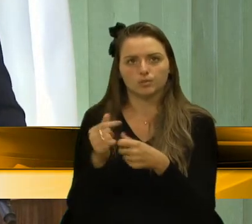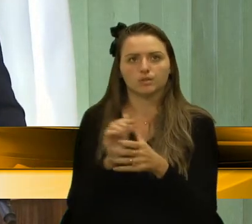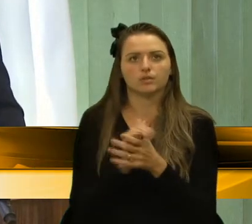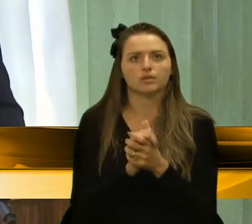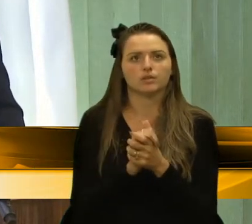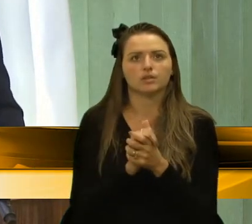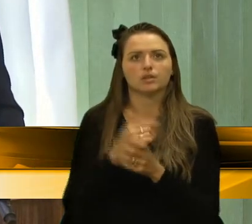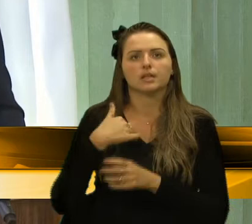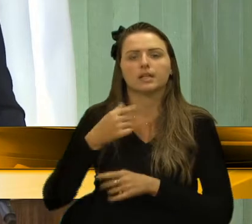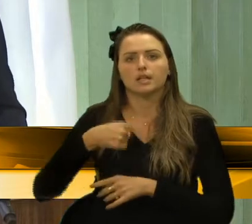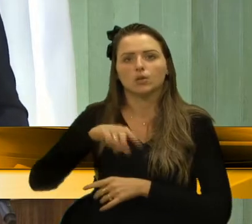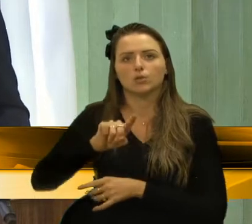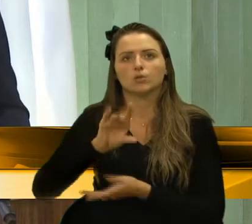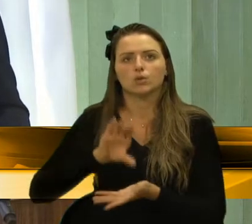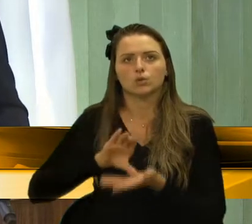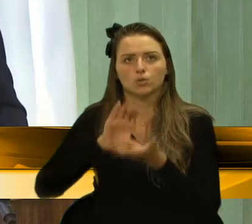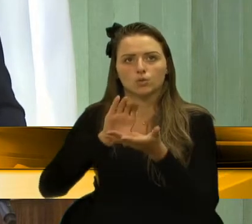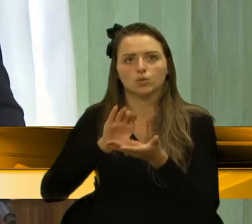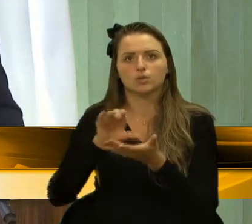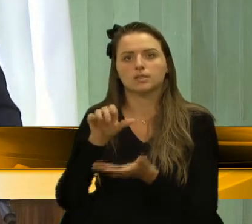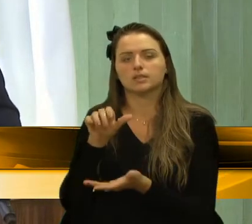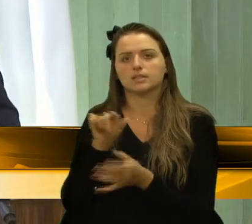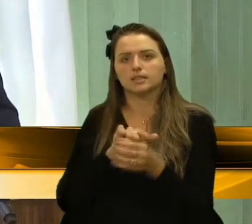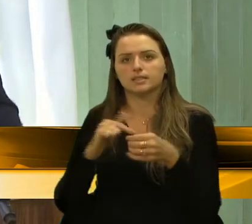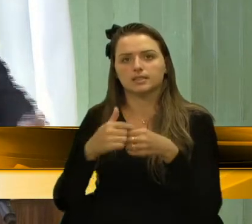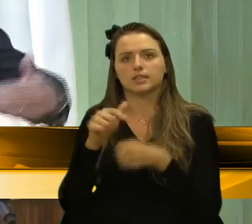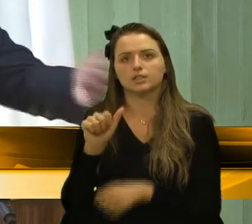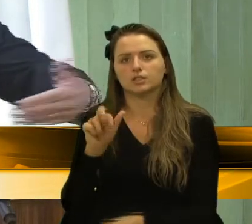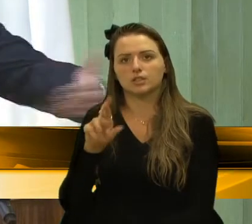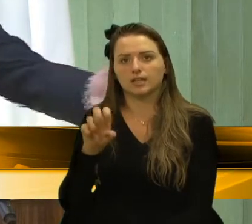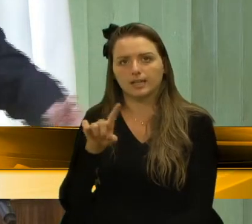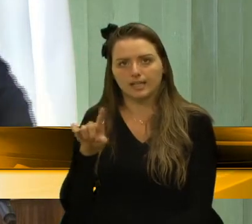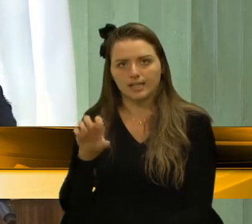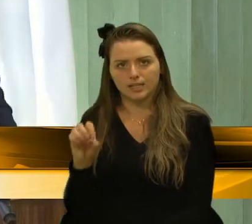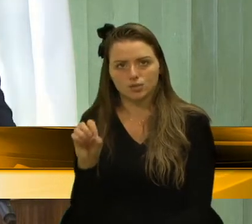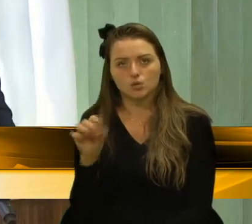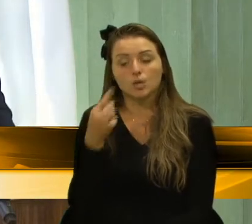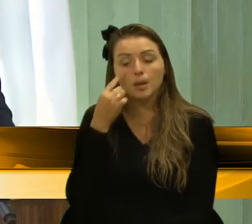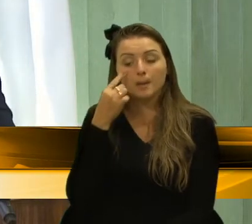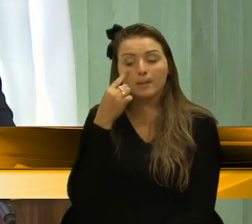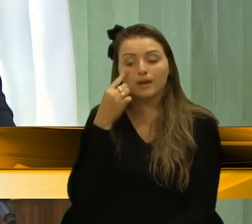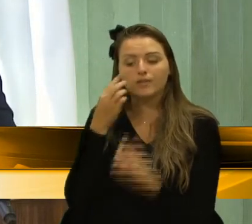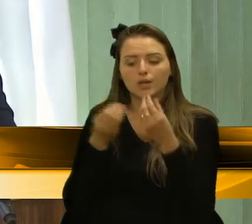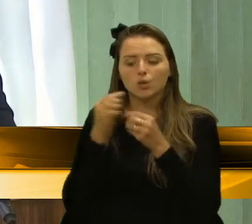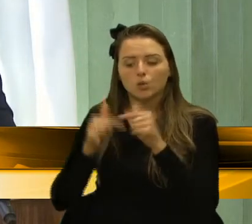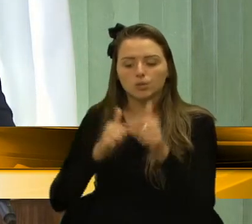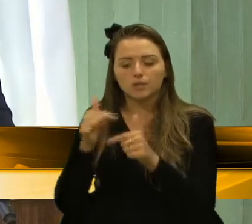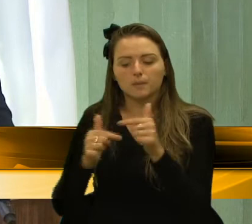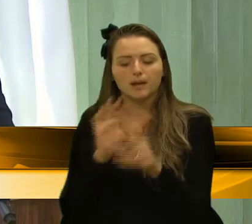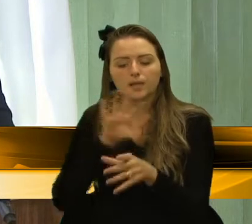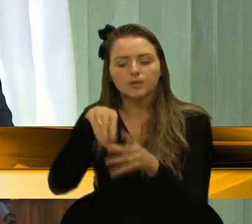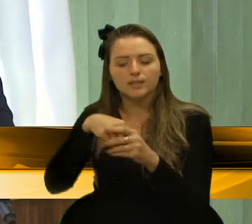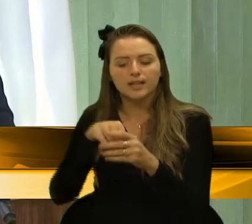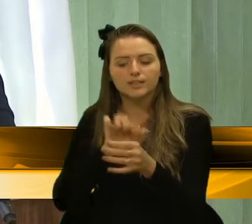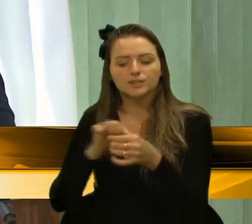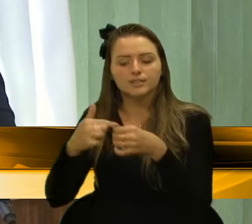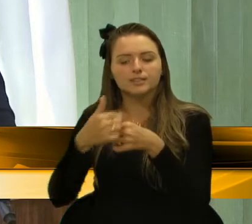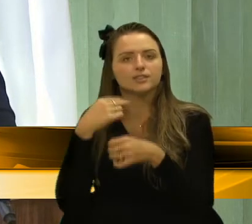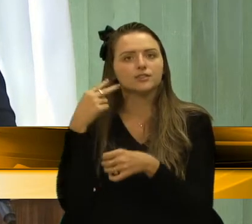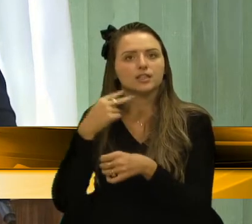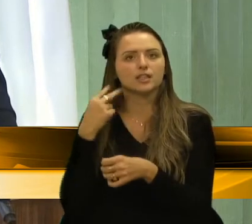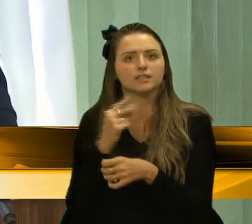fui no Conselho da cidade de Arezzo, também ver como é que era o trabalho dos vereadores numa cidade